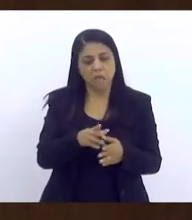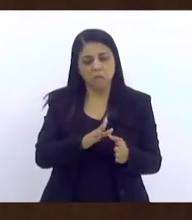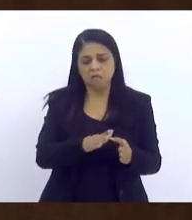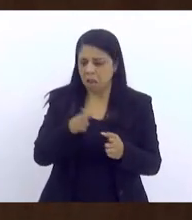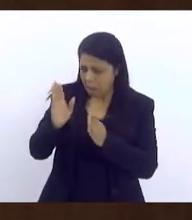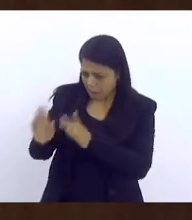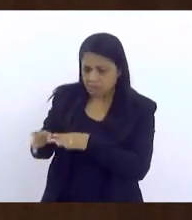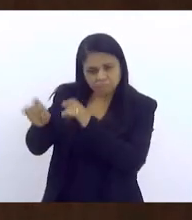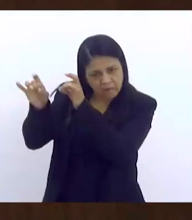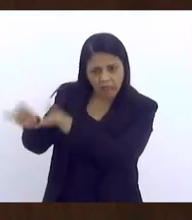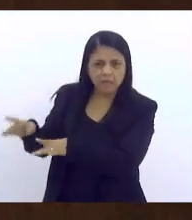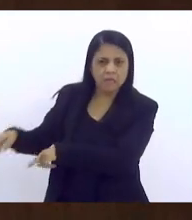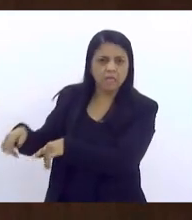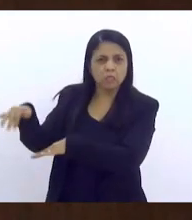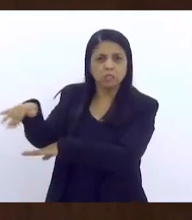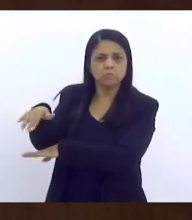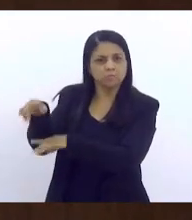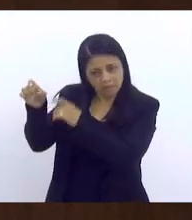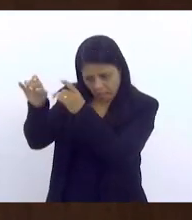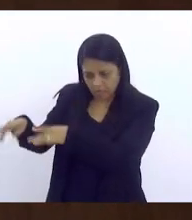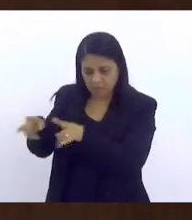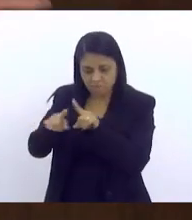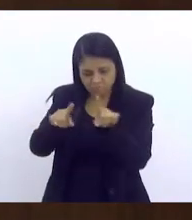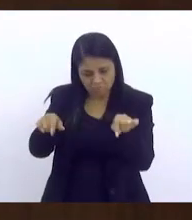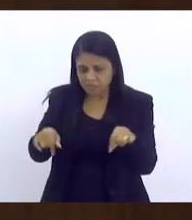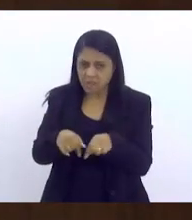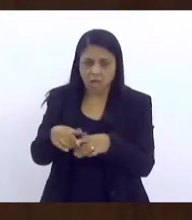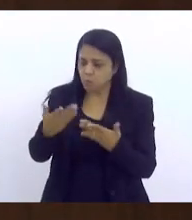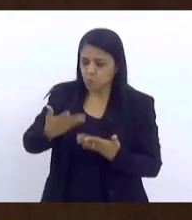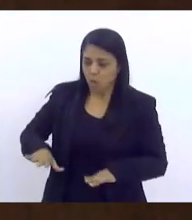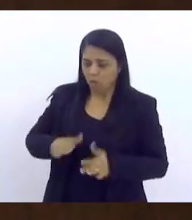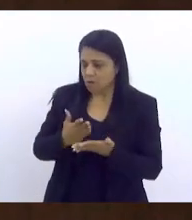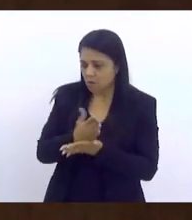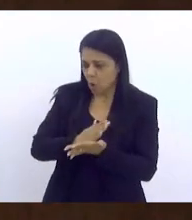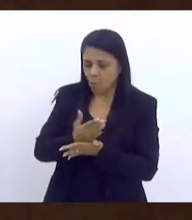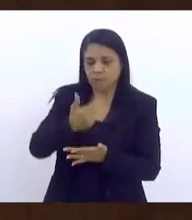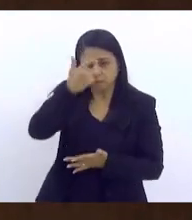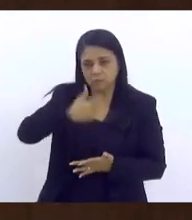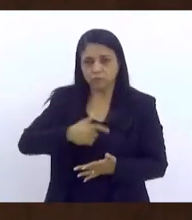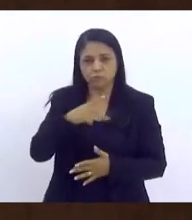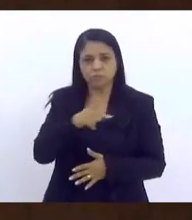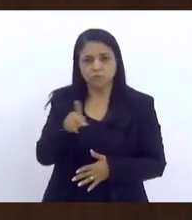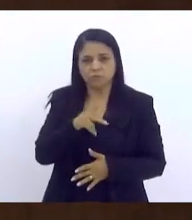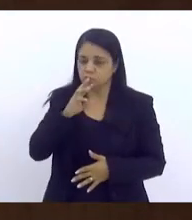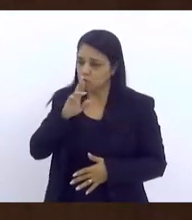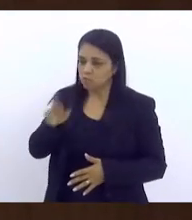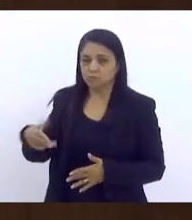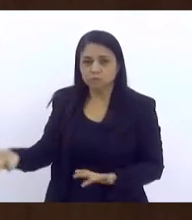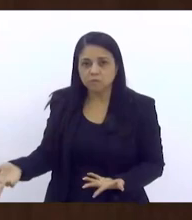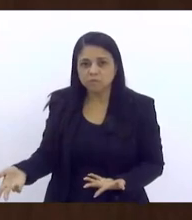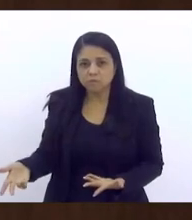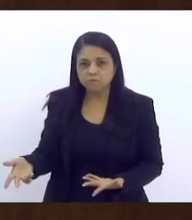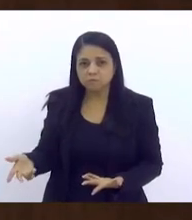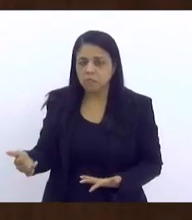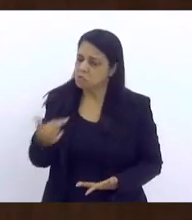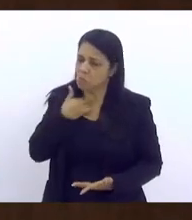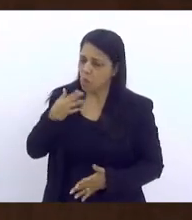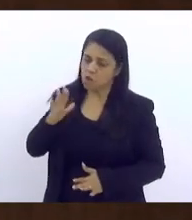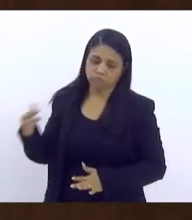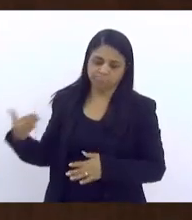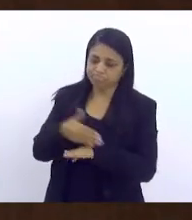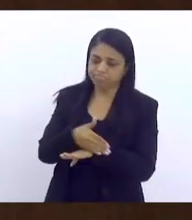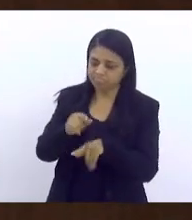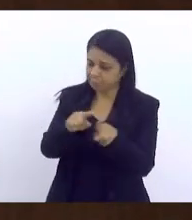mesmo, aí fora, no corredor. Ele está me incomodando aqui dentro, ele não pode entrar. Aí,